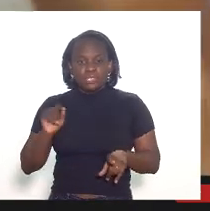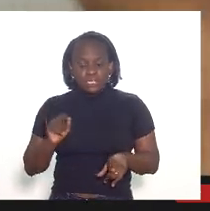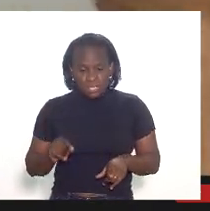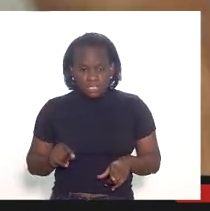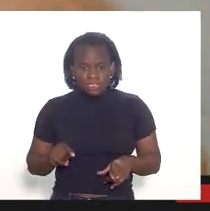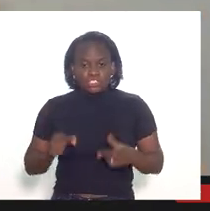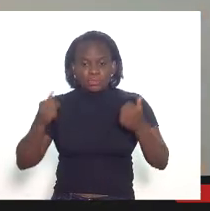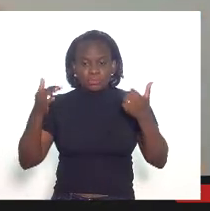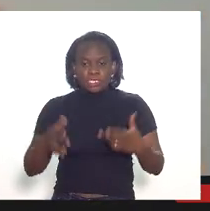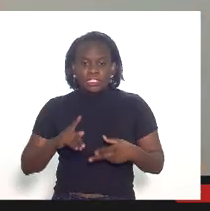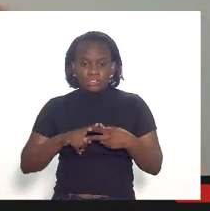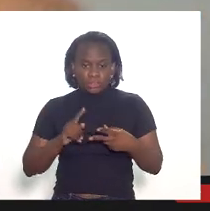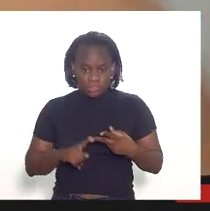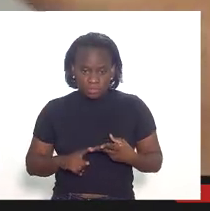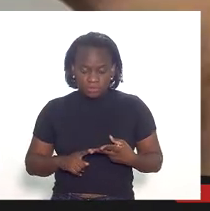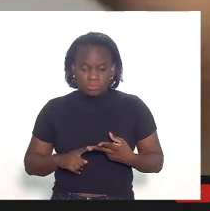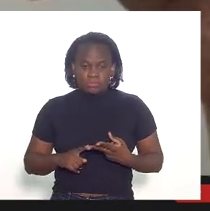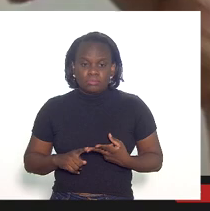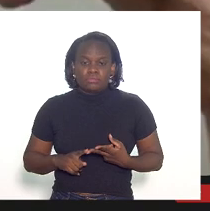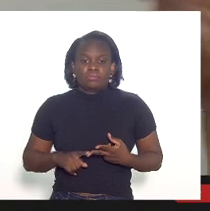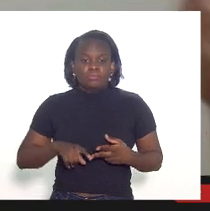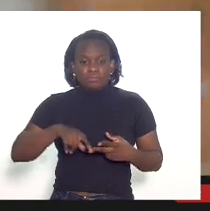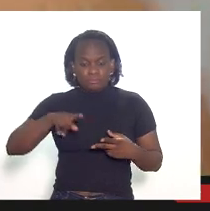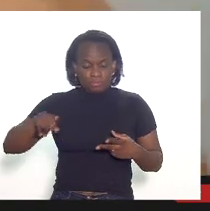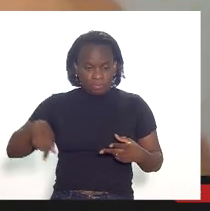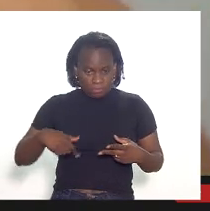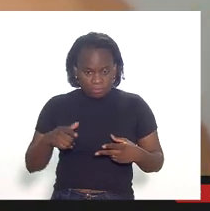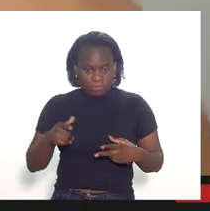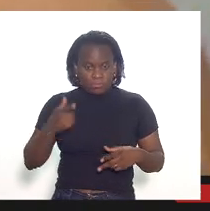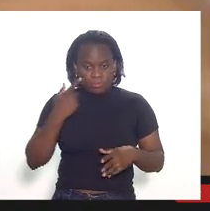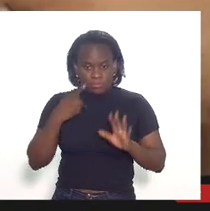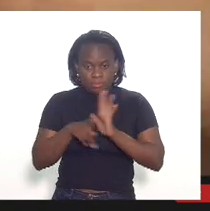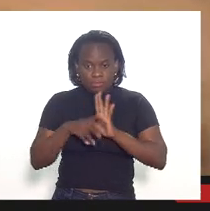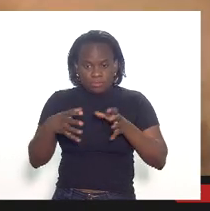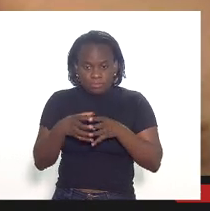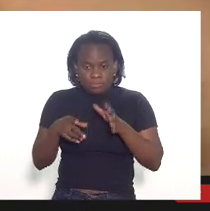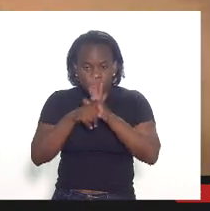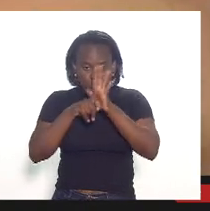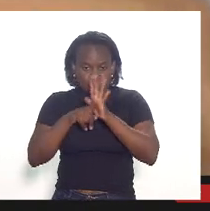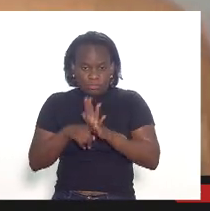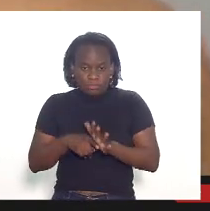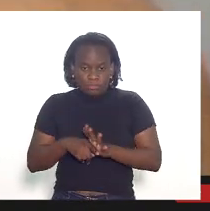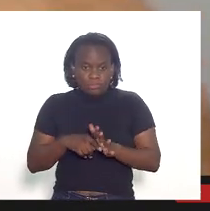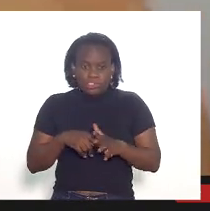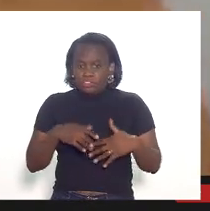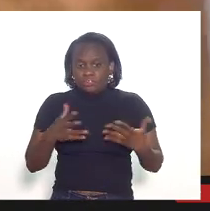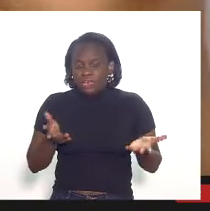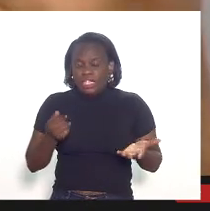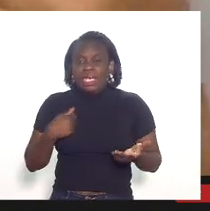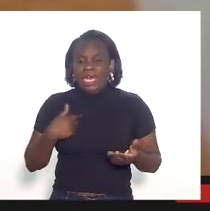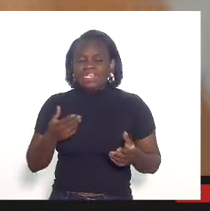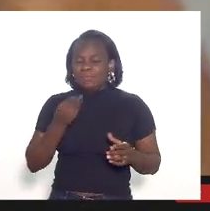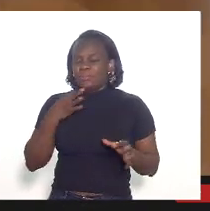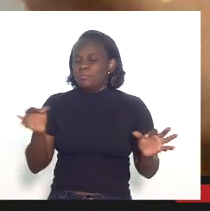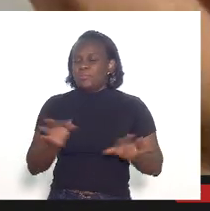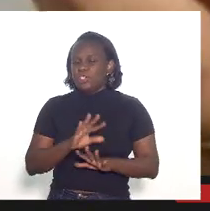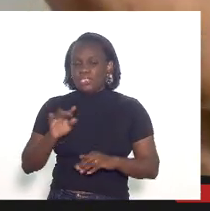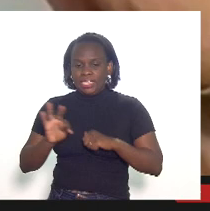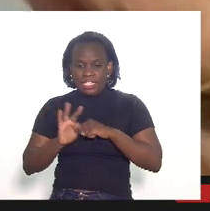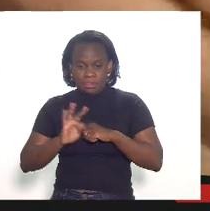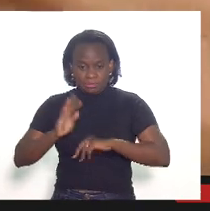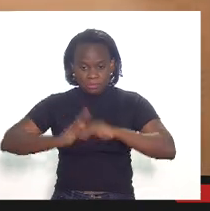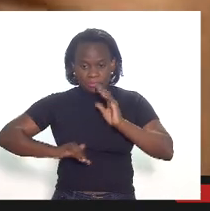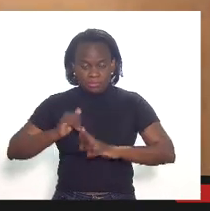trazer dois pontos nós do ponto de vista da fiscalização nós não vamos nos dar por satisfeitos vamos dizer assim tecnicamente